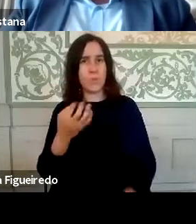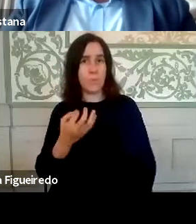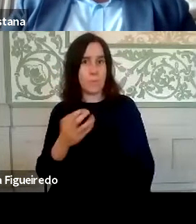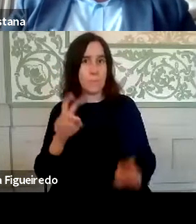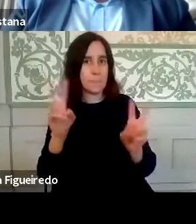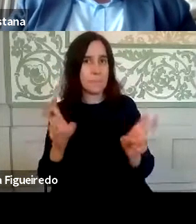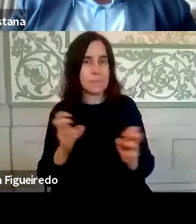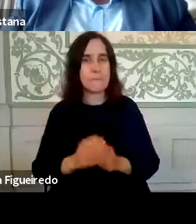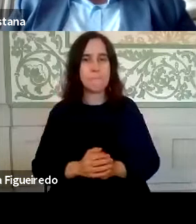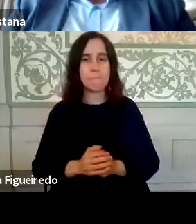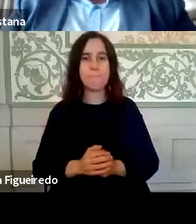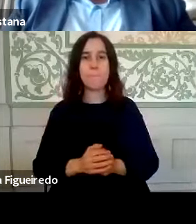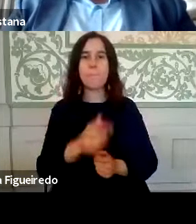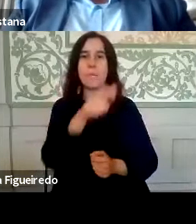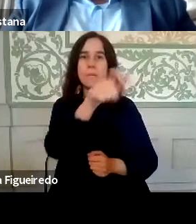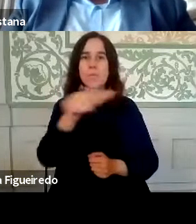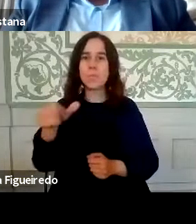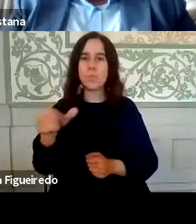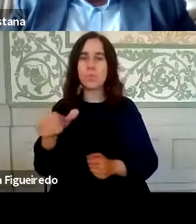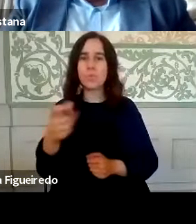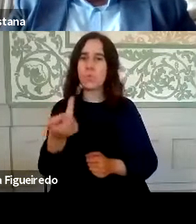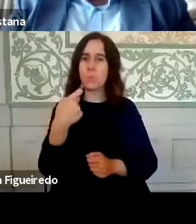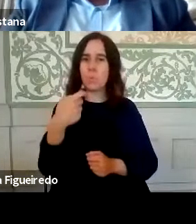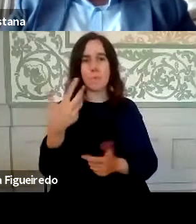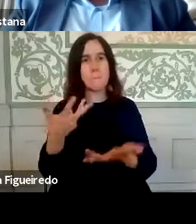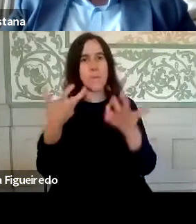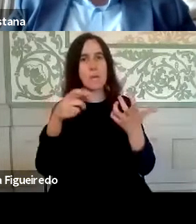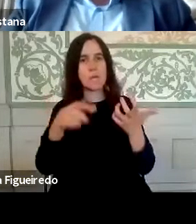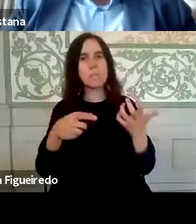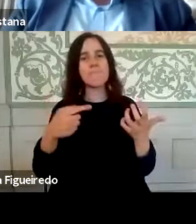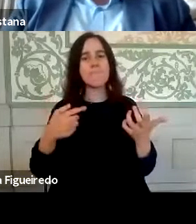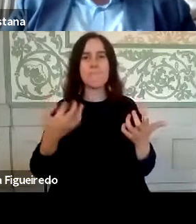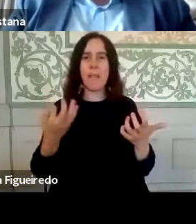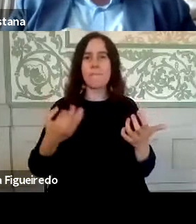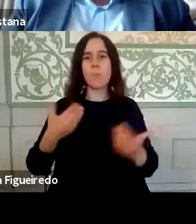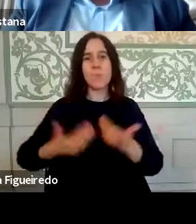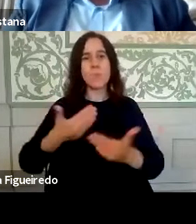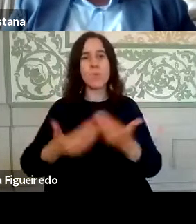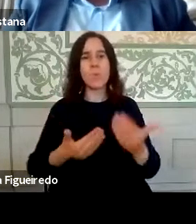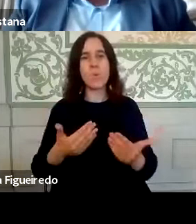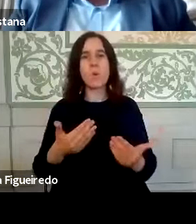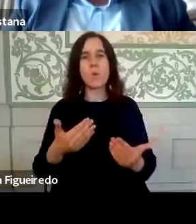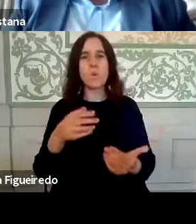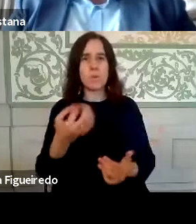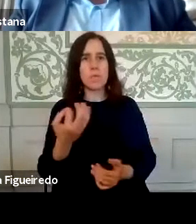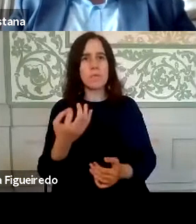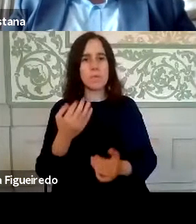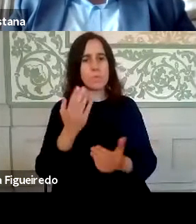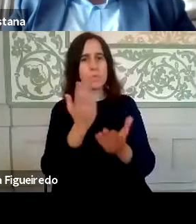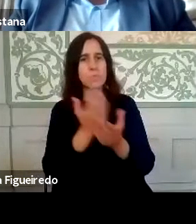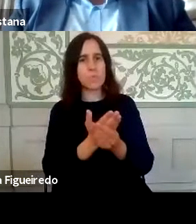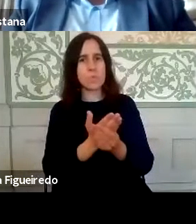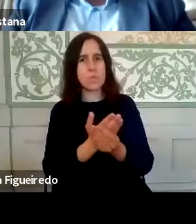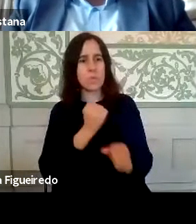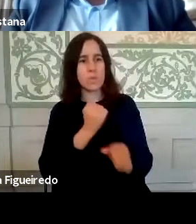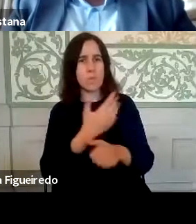e a resposta das pessoas foi queremos isso e reconhecemos que isso está a ser feito e não queremos não deixar os processos que estamos a